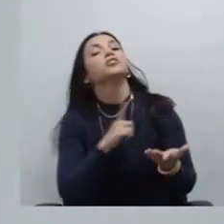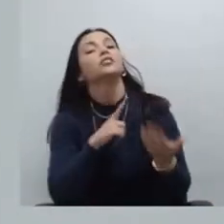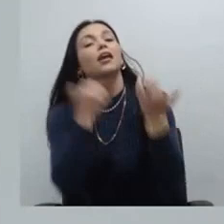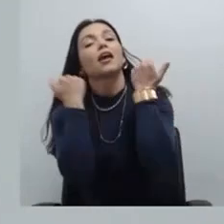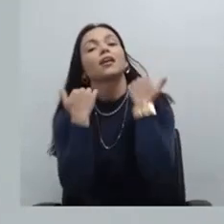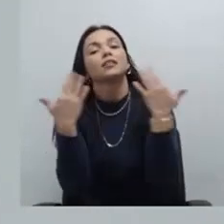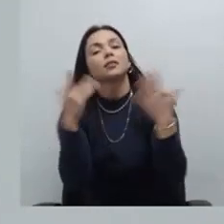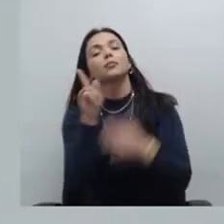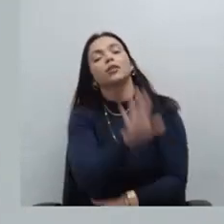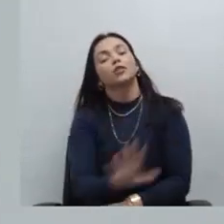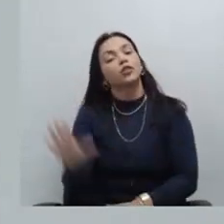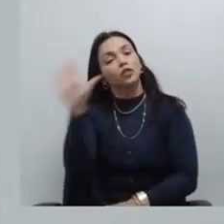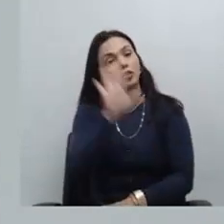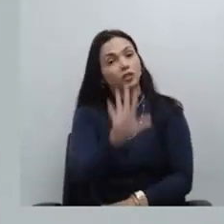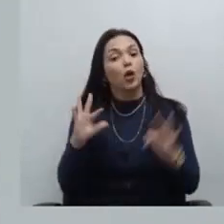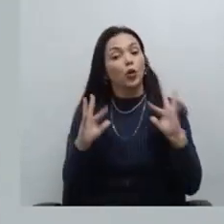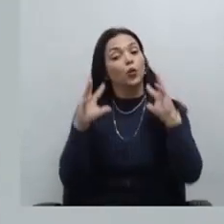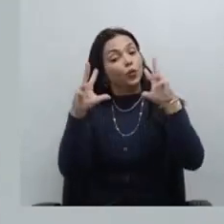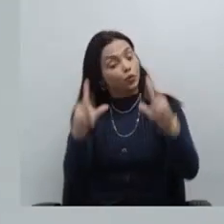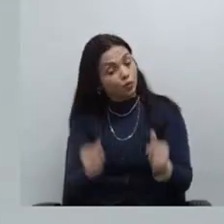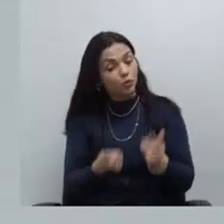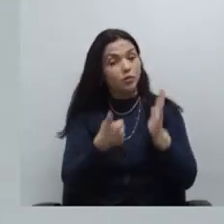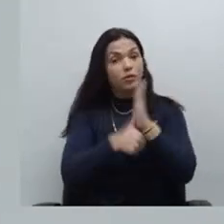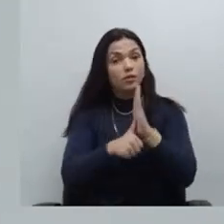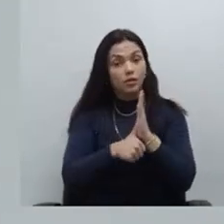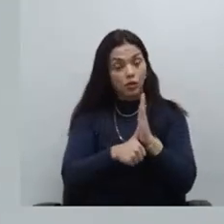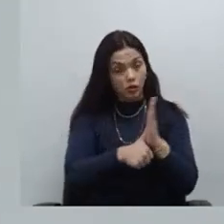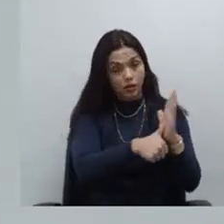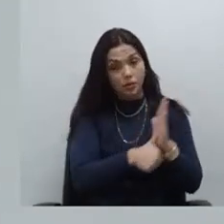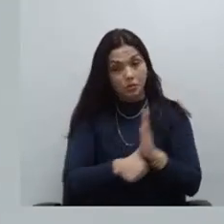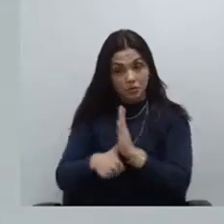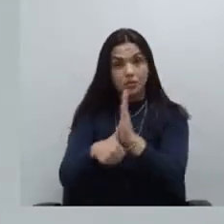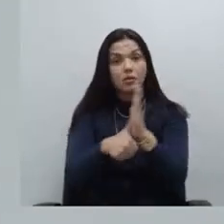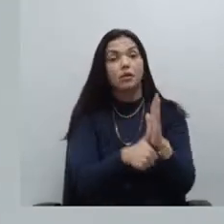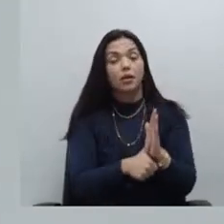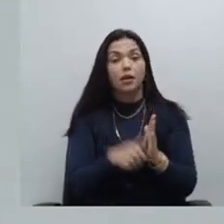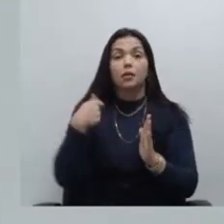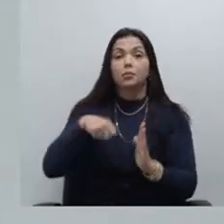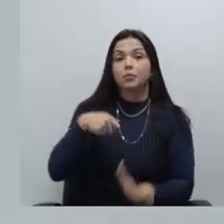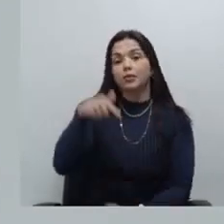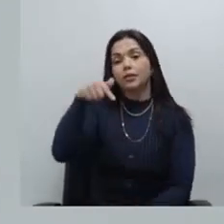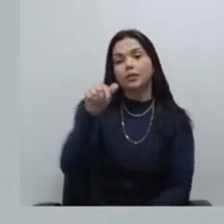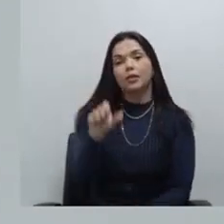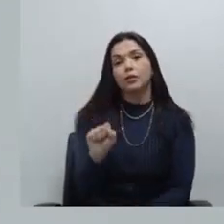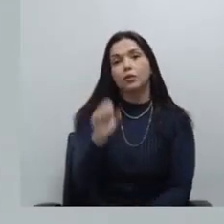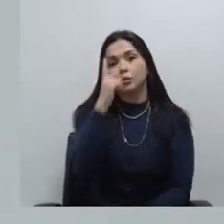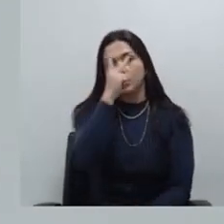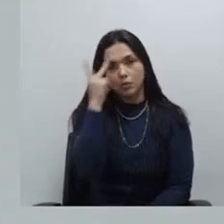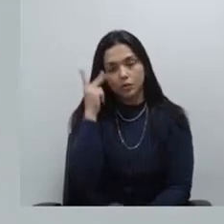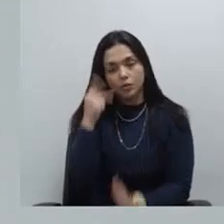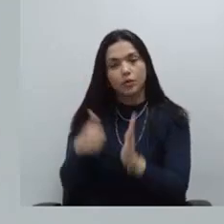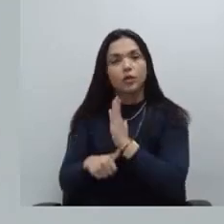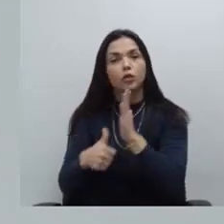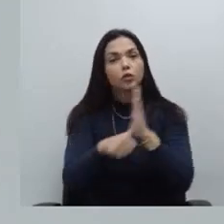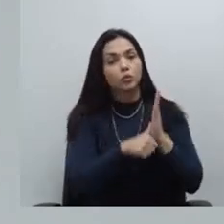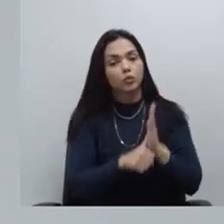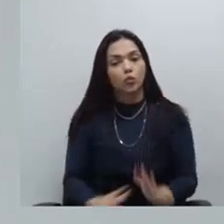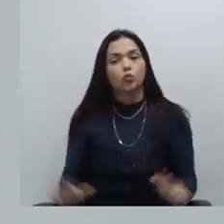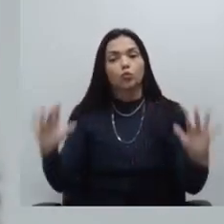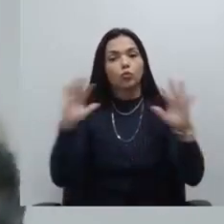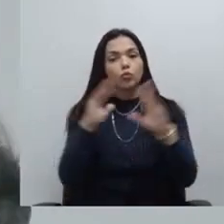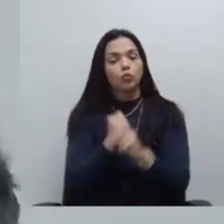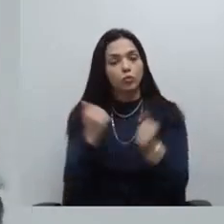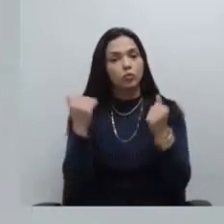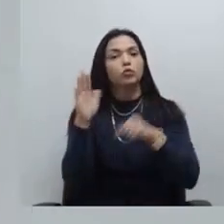todas associados e associadas a participarem nós temos que atingir um coro de 78 associados e associadas primeira